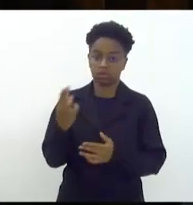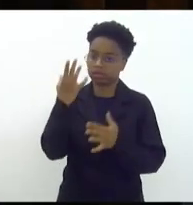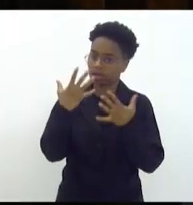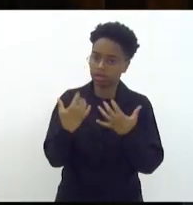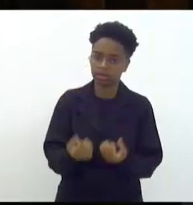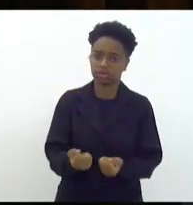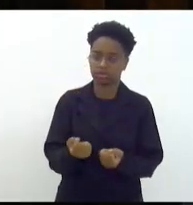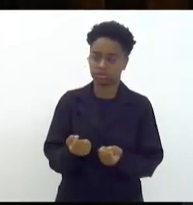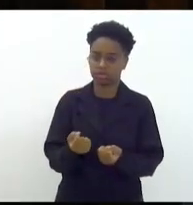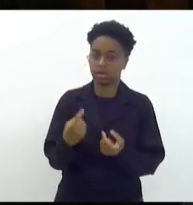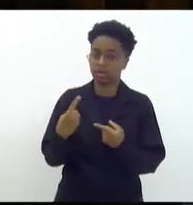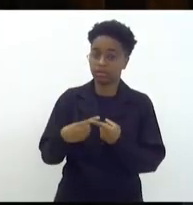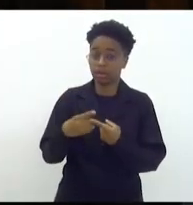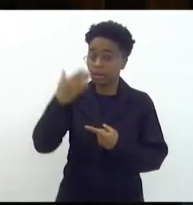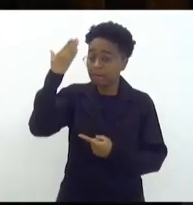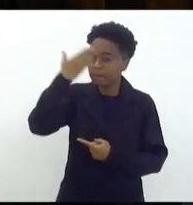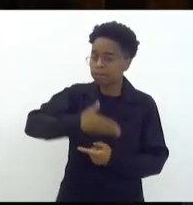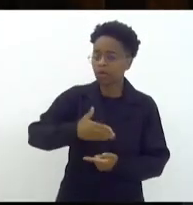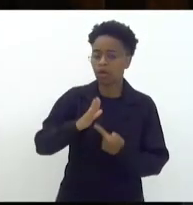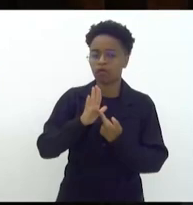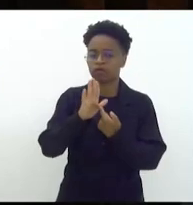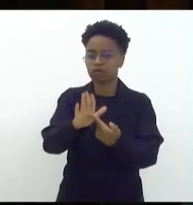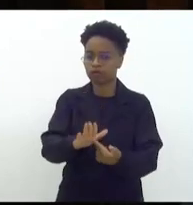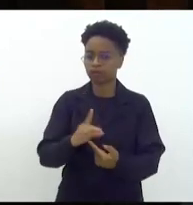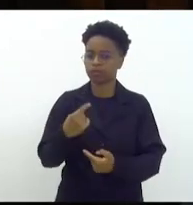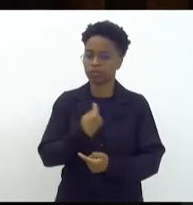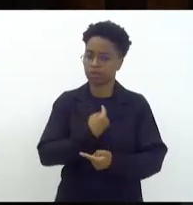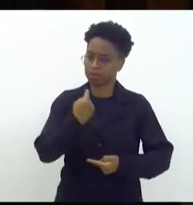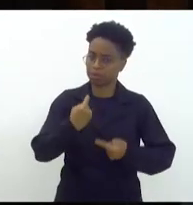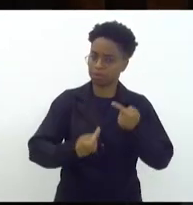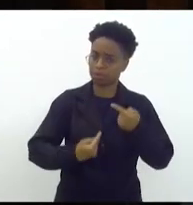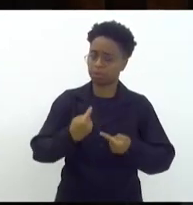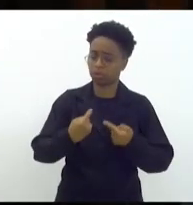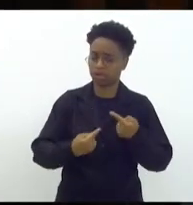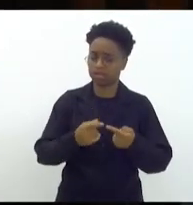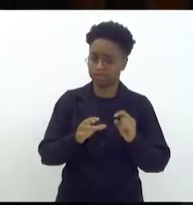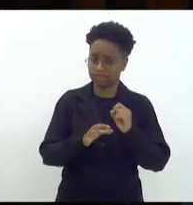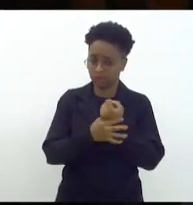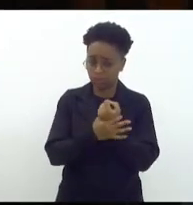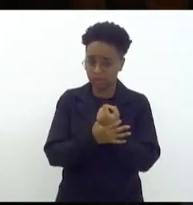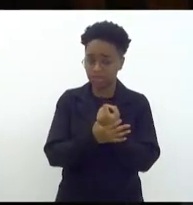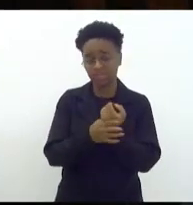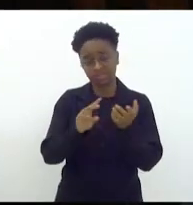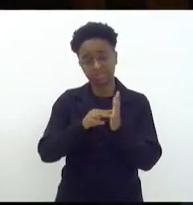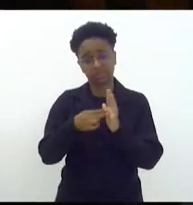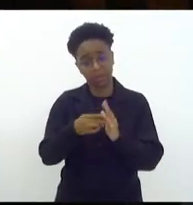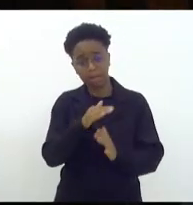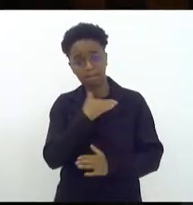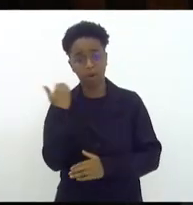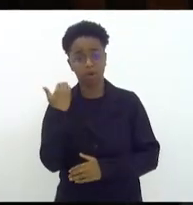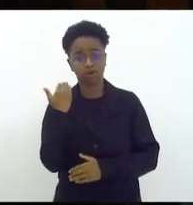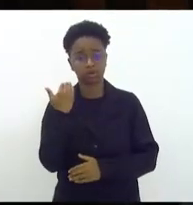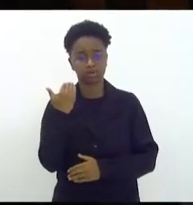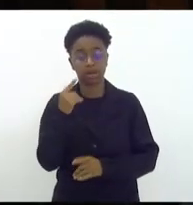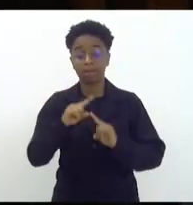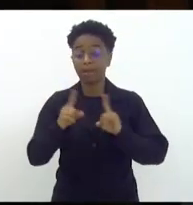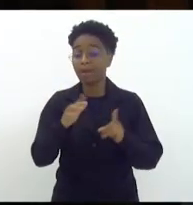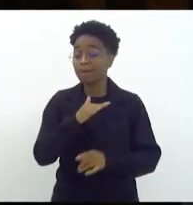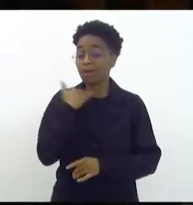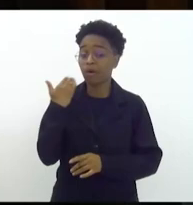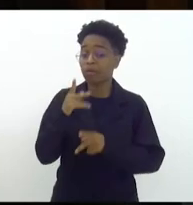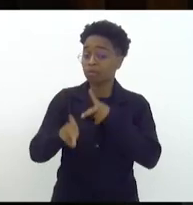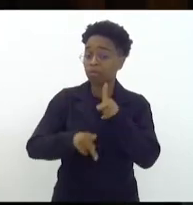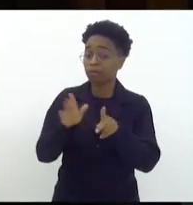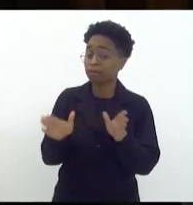isso é a comprovação de que essa política de segurança é uma política de morte e de morte da nossa população